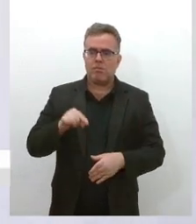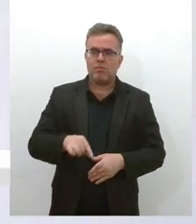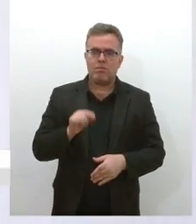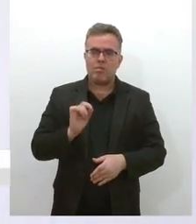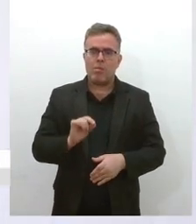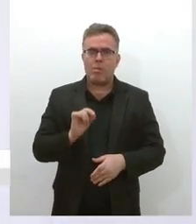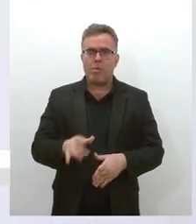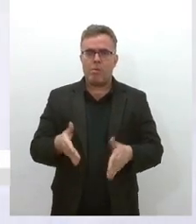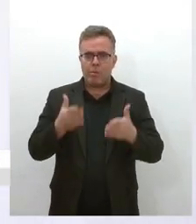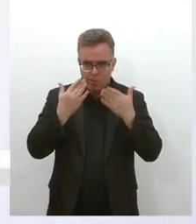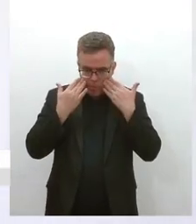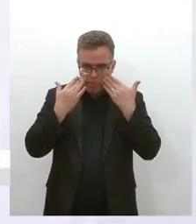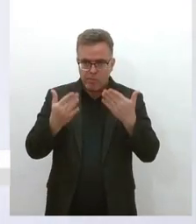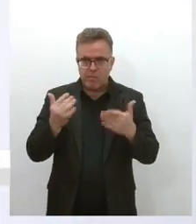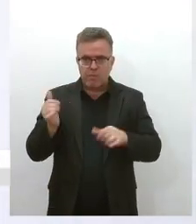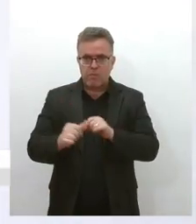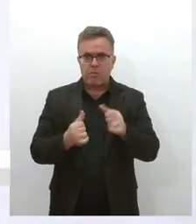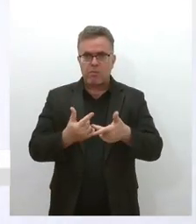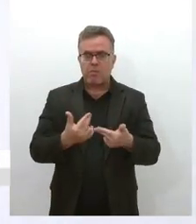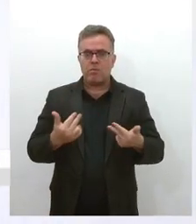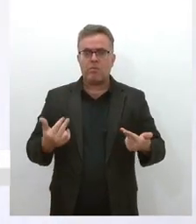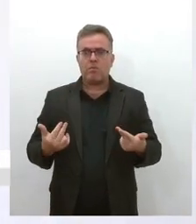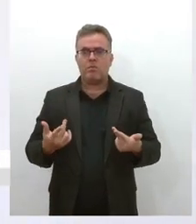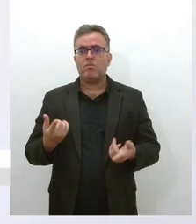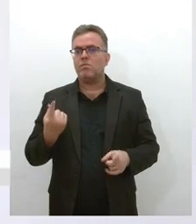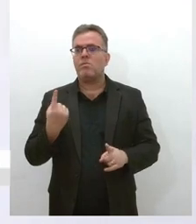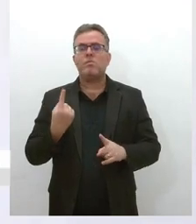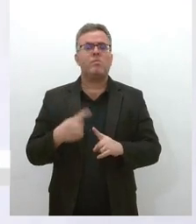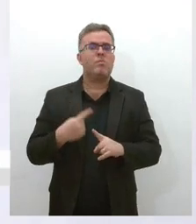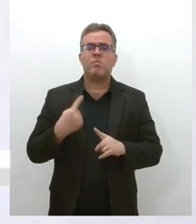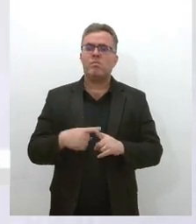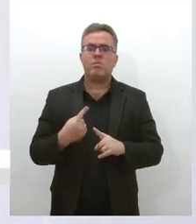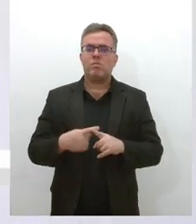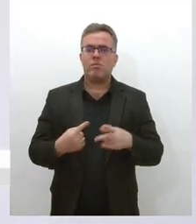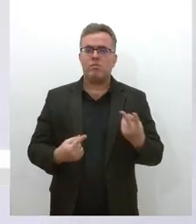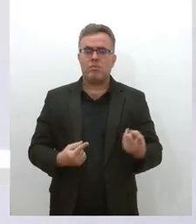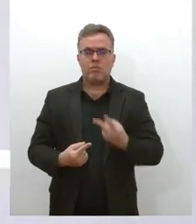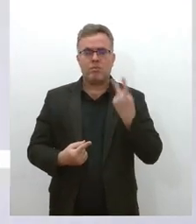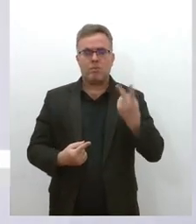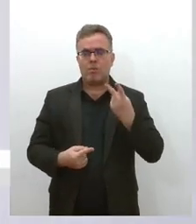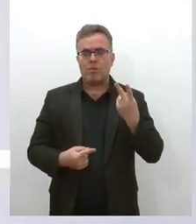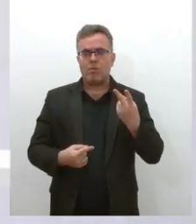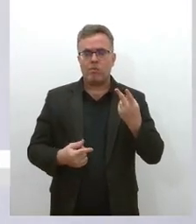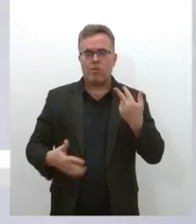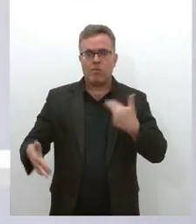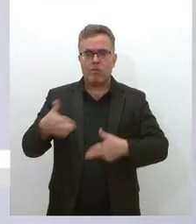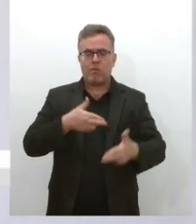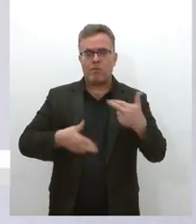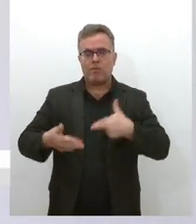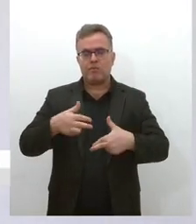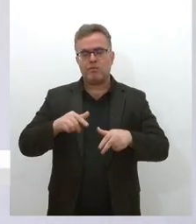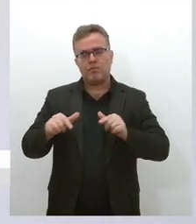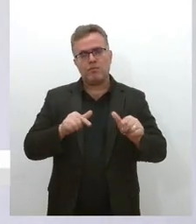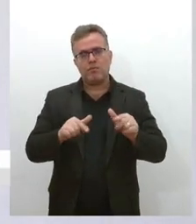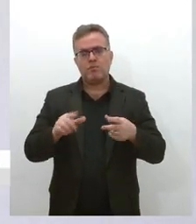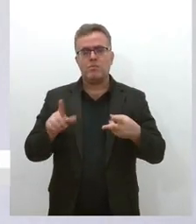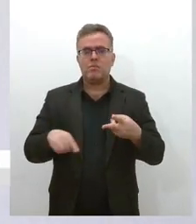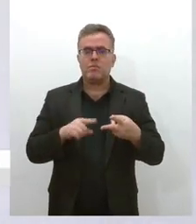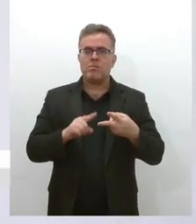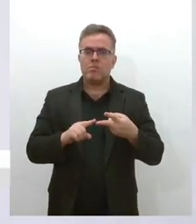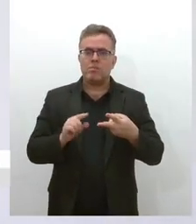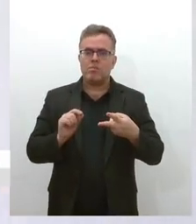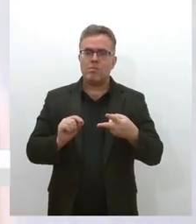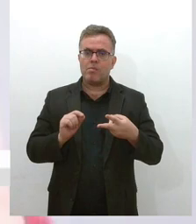mudou radicalmente por causa da agudização dessas relações de trabalho e também desse